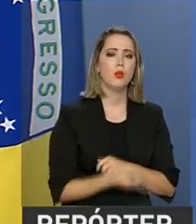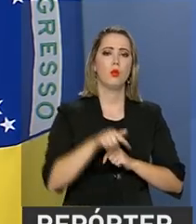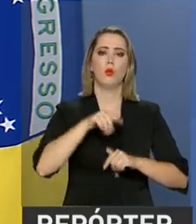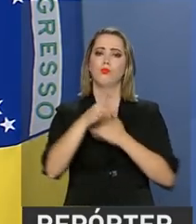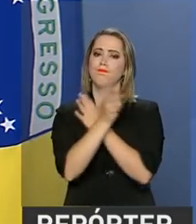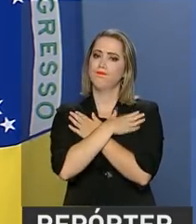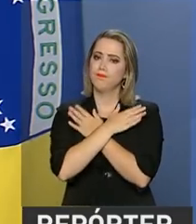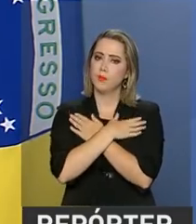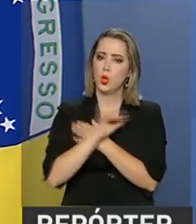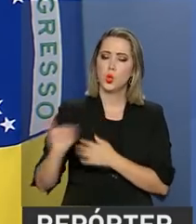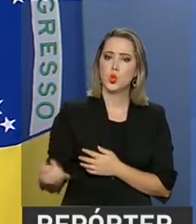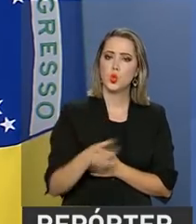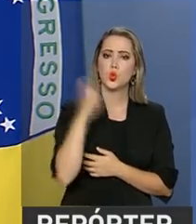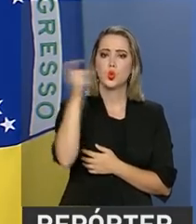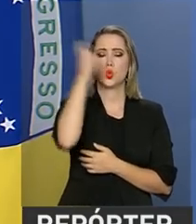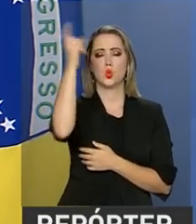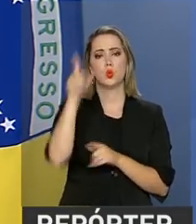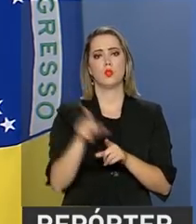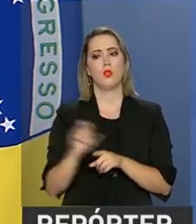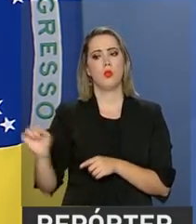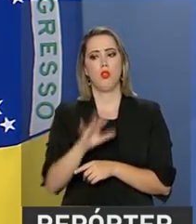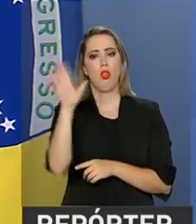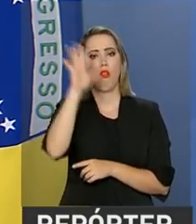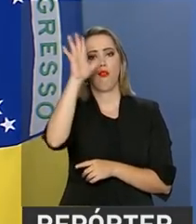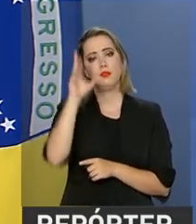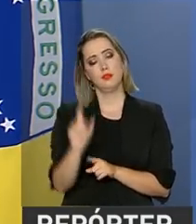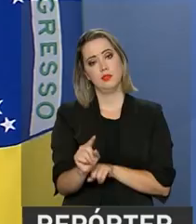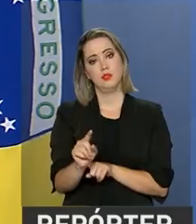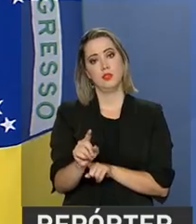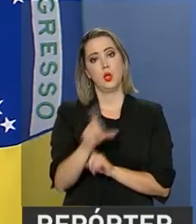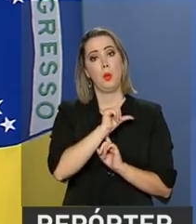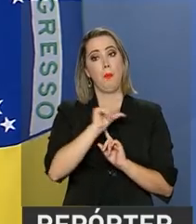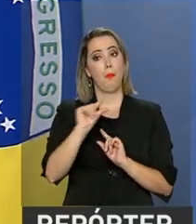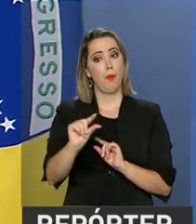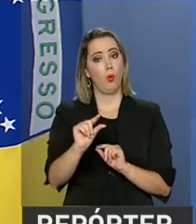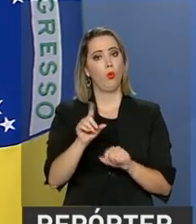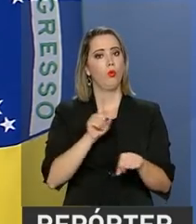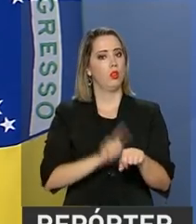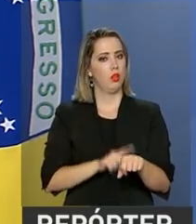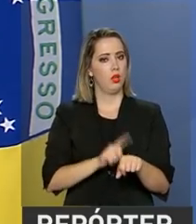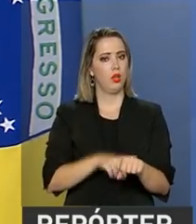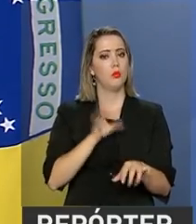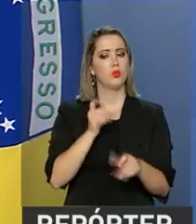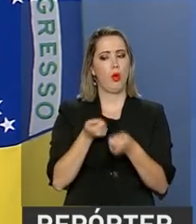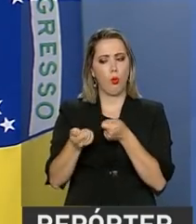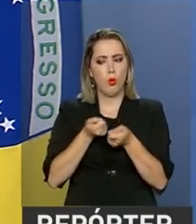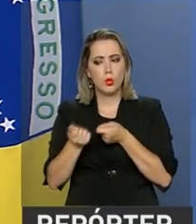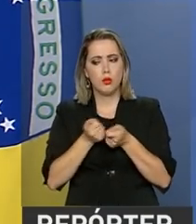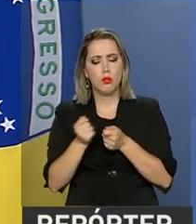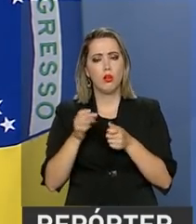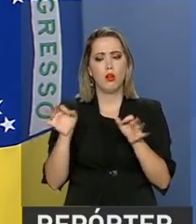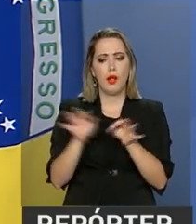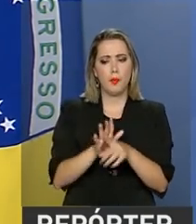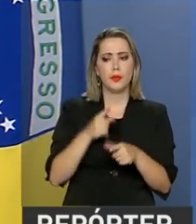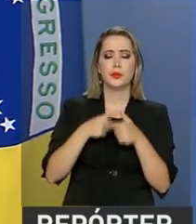juros altos e inflação fora de controle. Em pouco tempo, esses problemas estão sendo sanados.